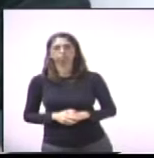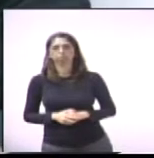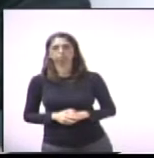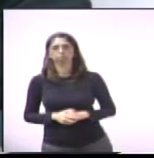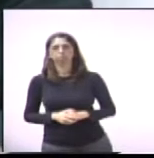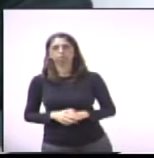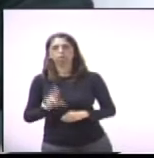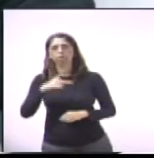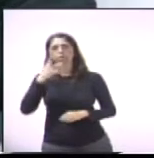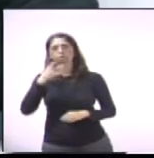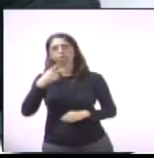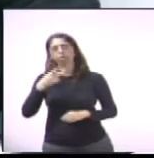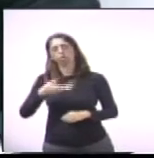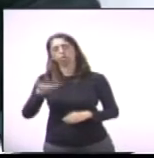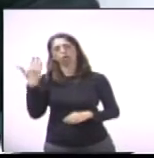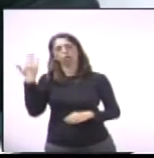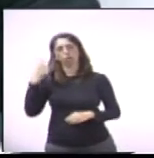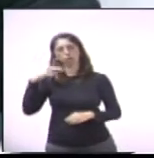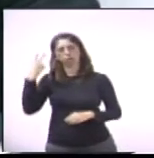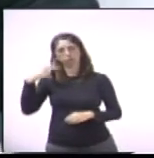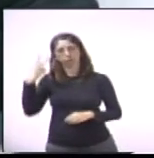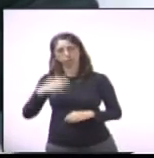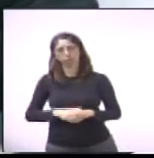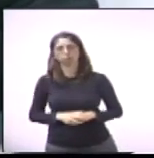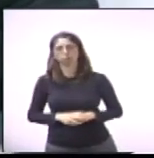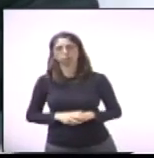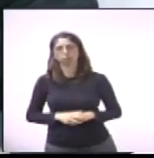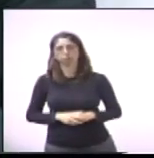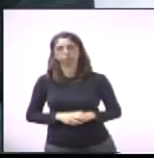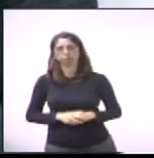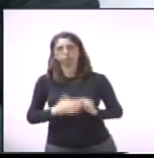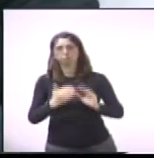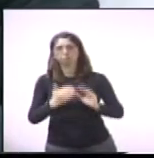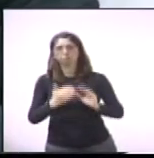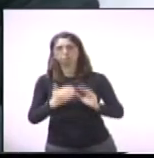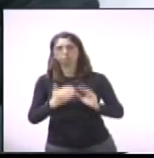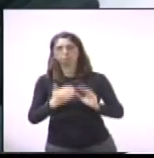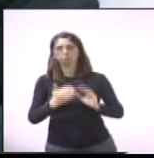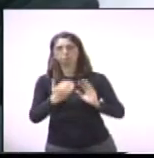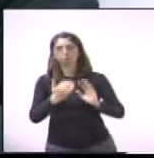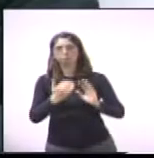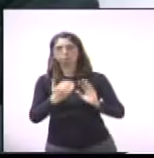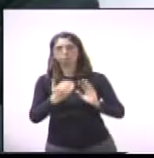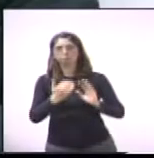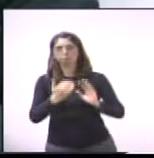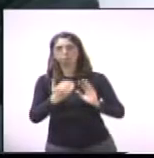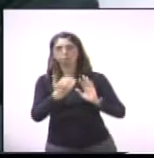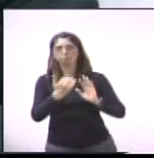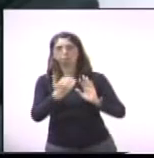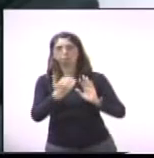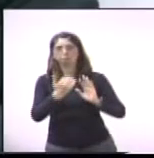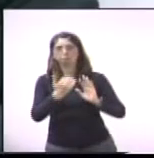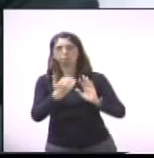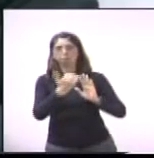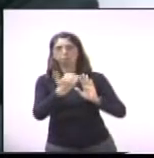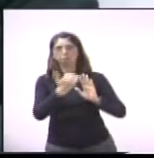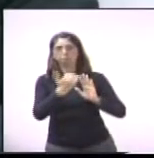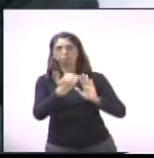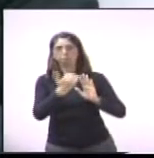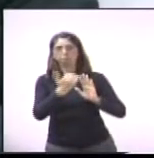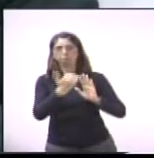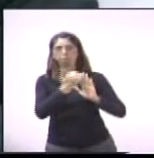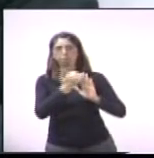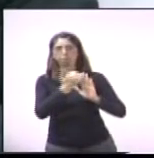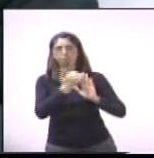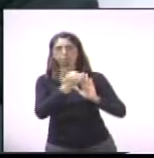antecederam, e analisando aí a pauta da sessão, quase todas elas, quase toda ela vem